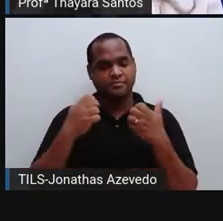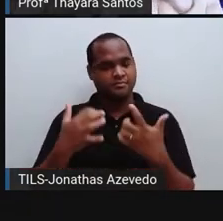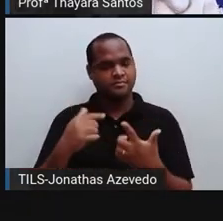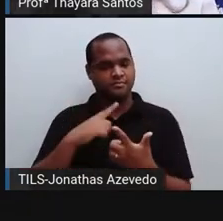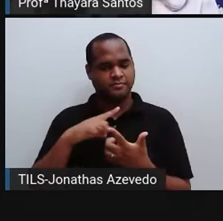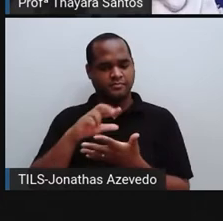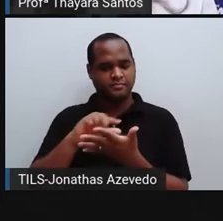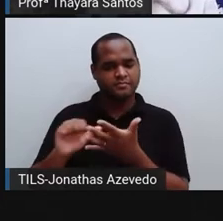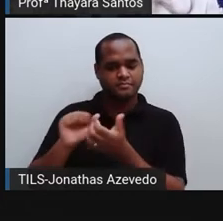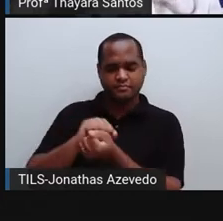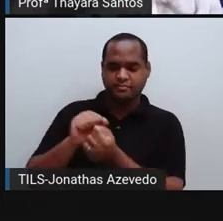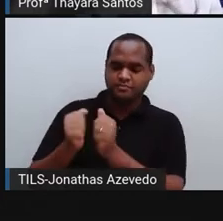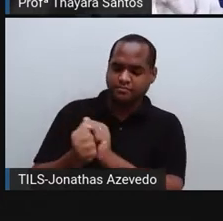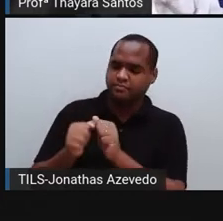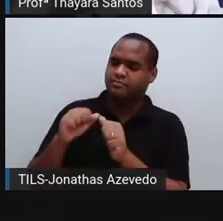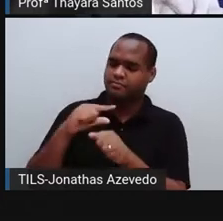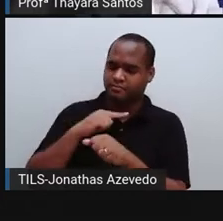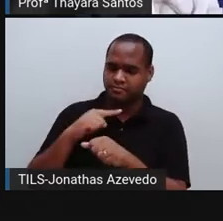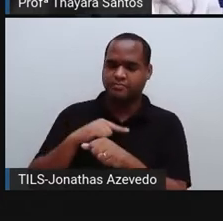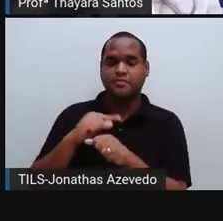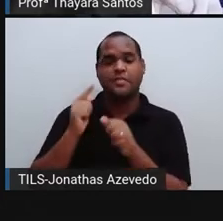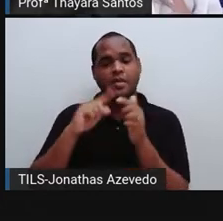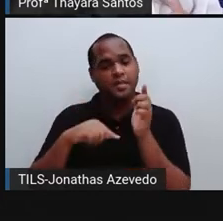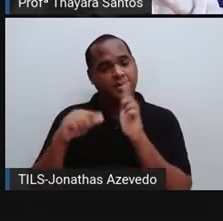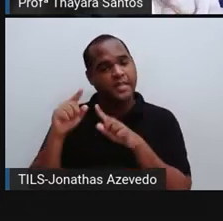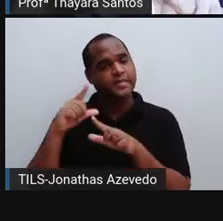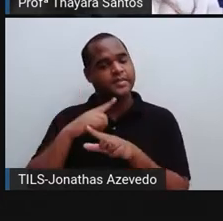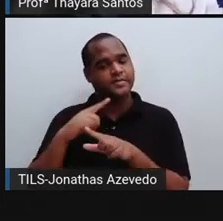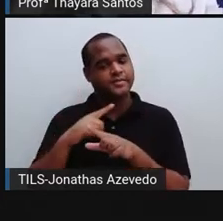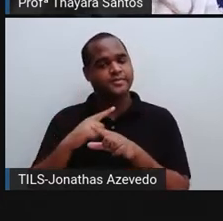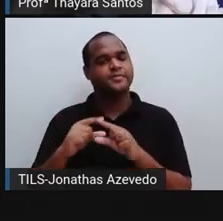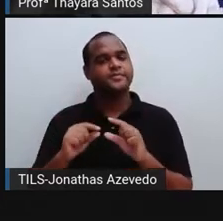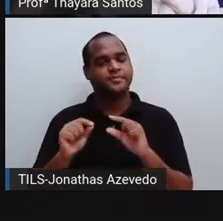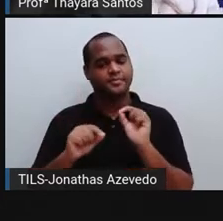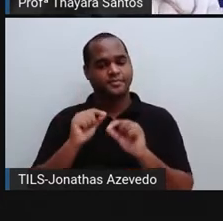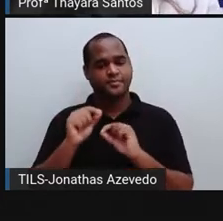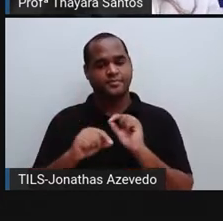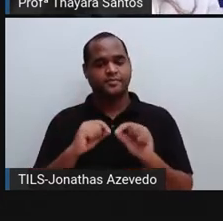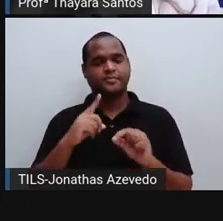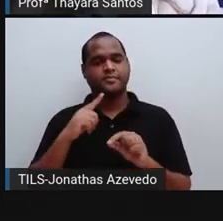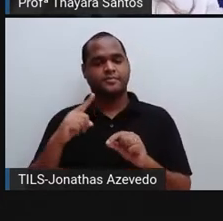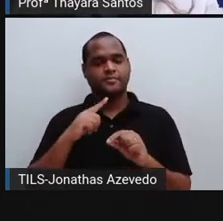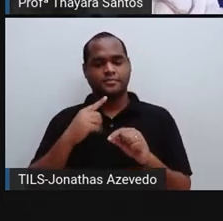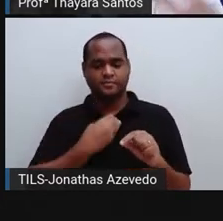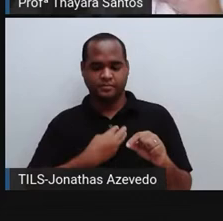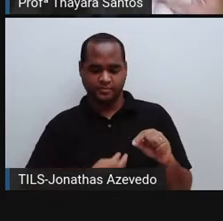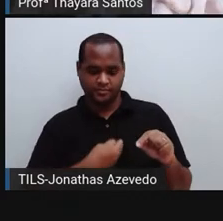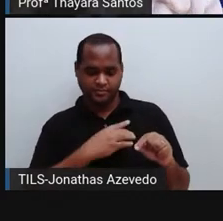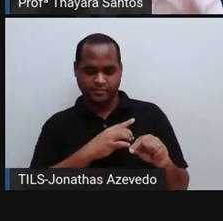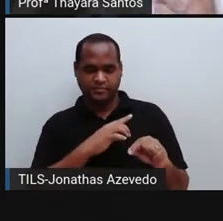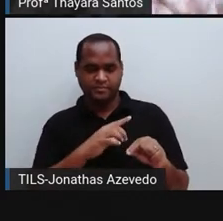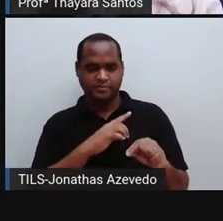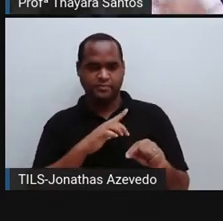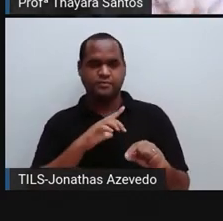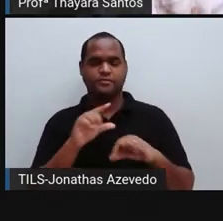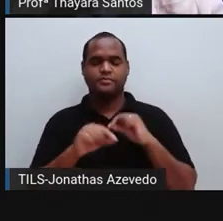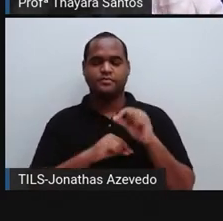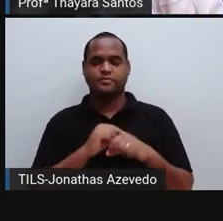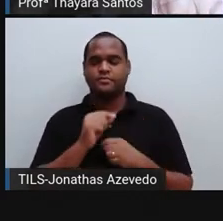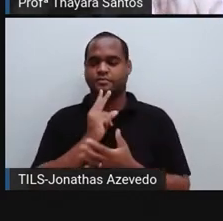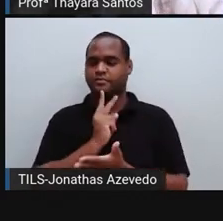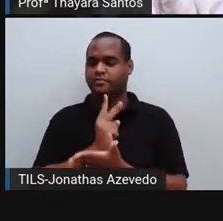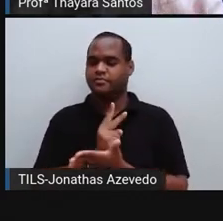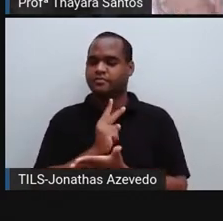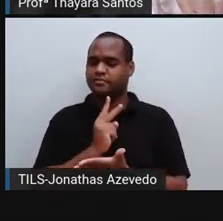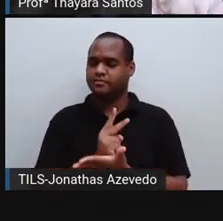mais adaptados, eles conseguem sobreviver. Ele diz também que os indivíduos, eles estão em uma constante